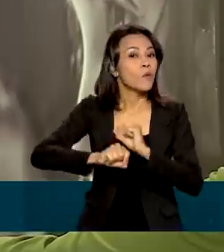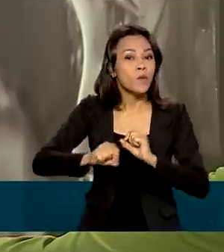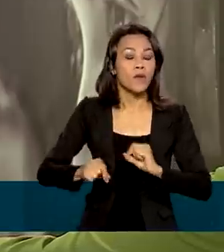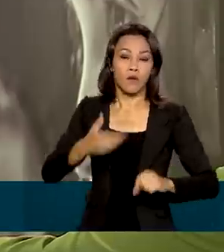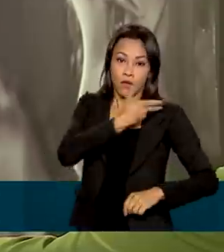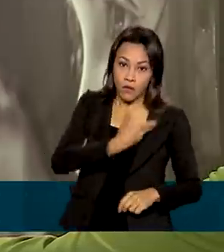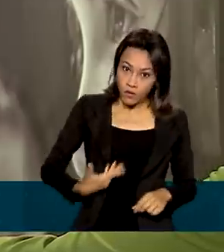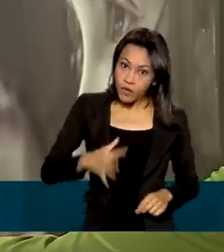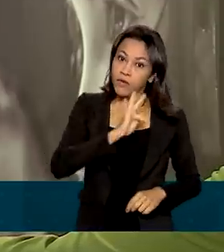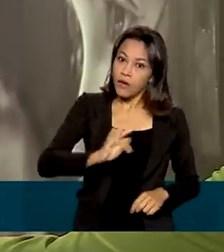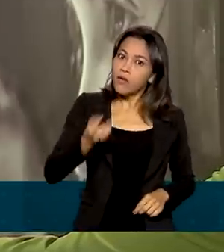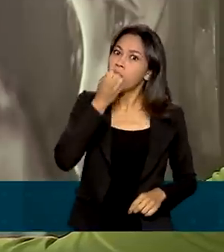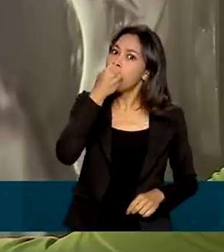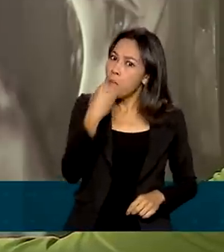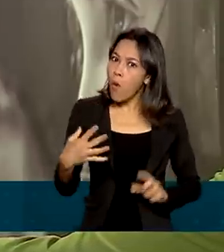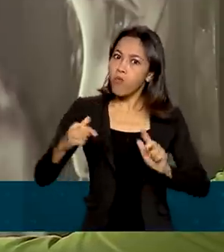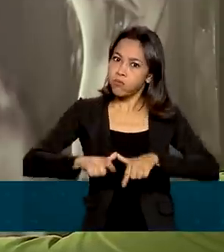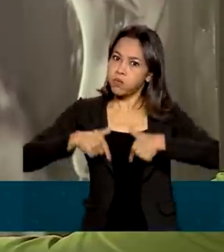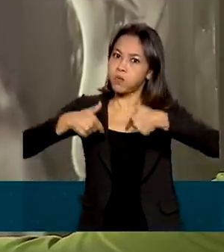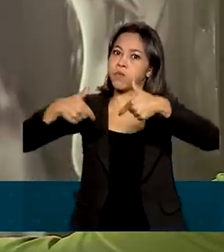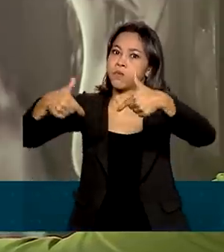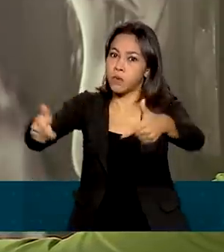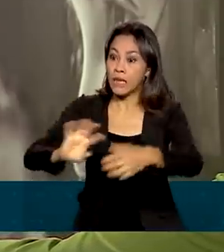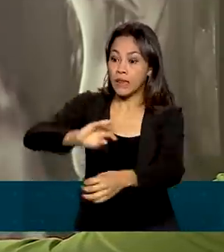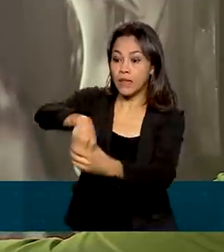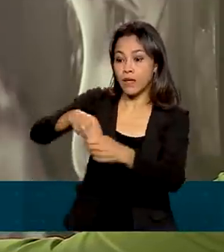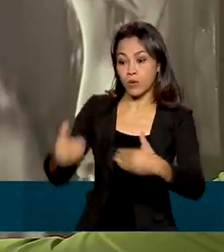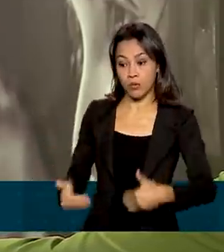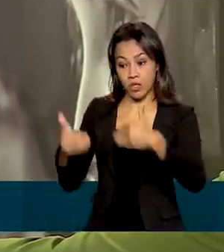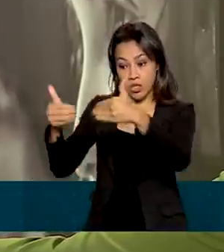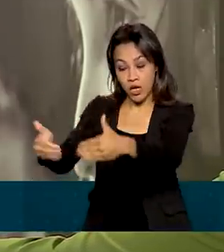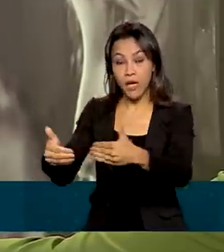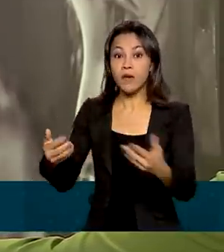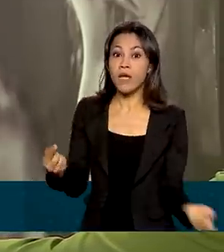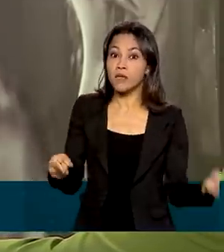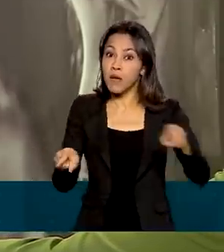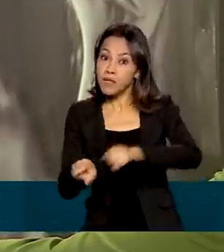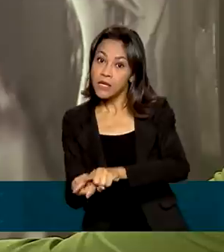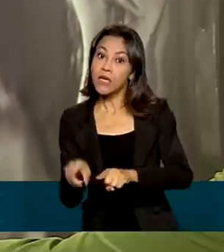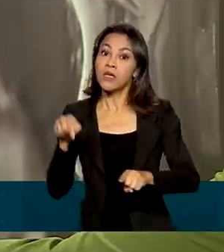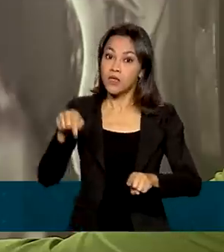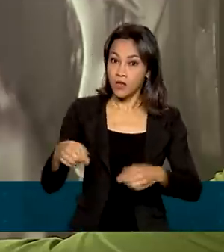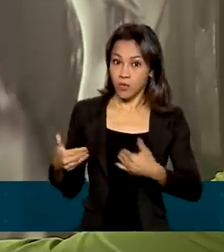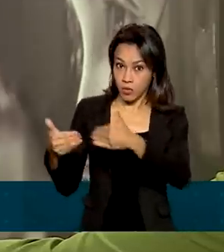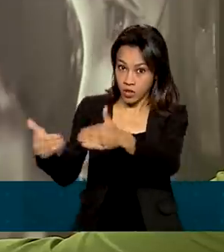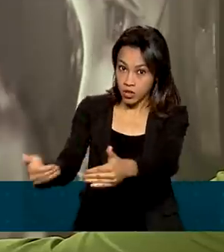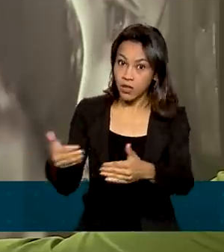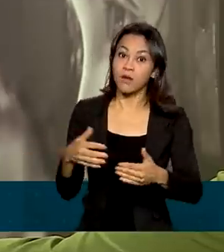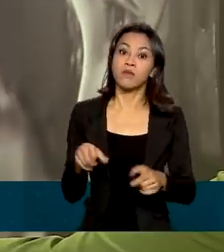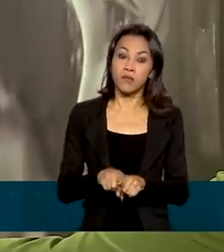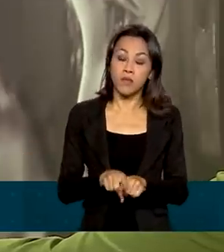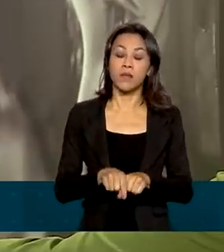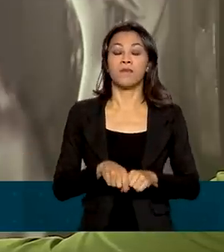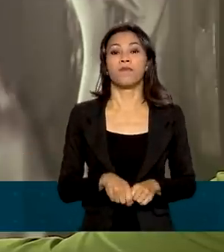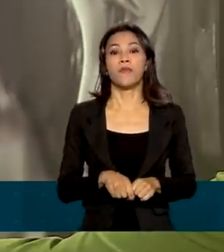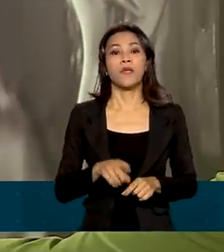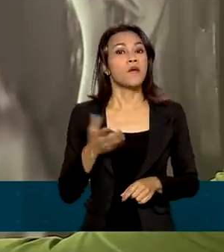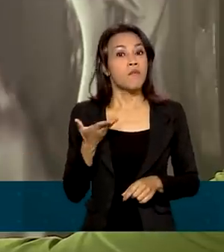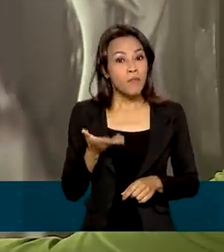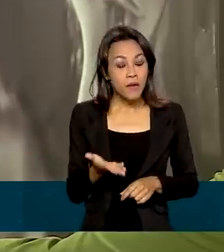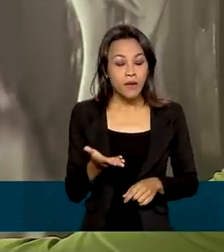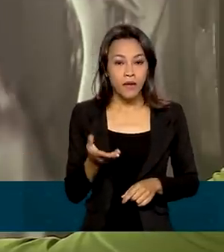teve uma boa atuação no Ministério do Meio Ambiente, nas suas autarquias aí, Ibama, ICMBio, Jardim Botânico, para sim,